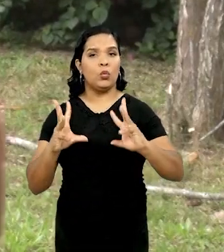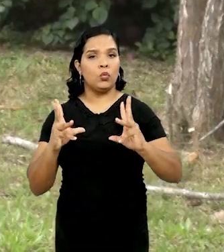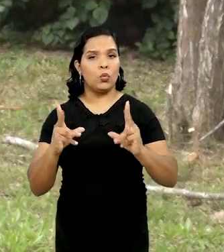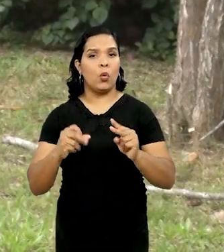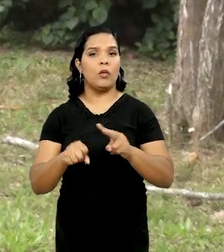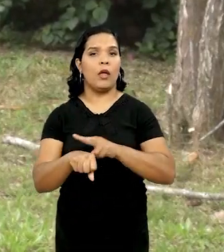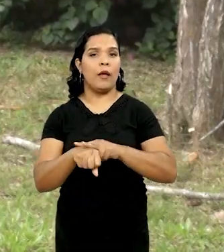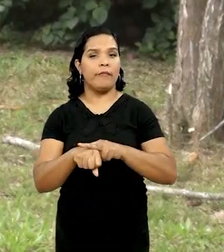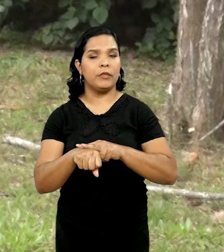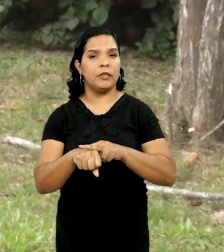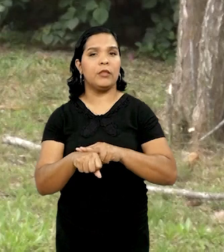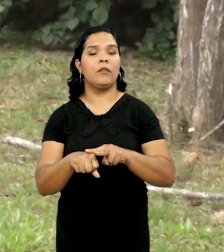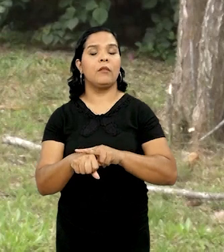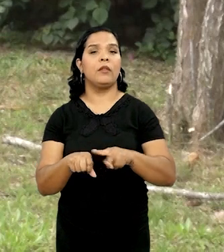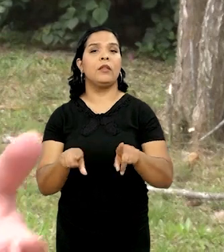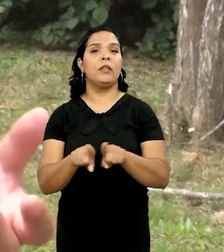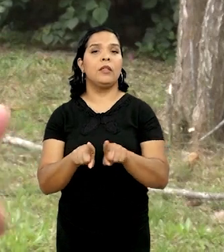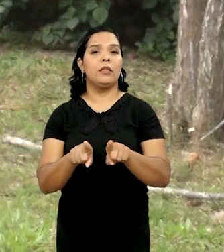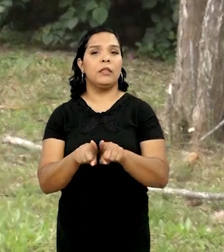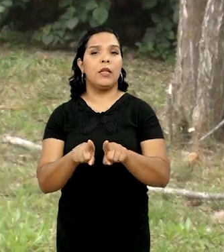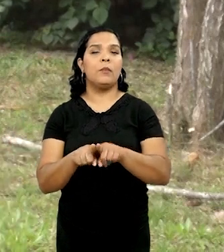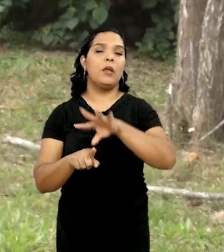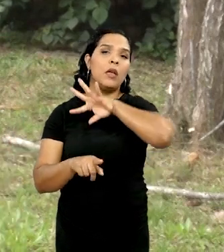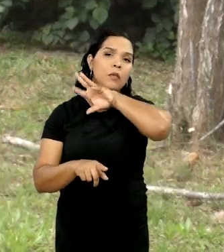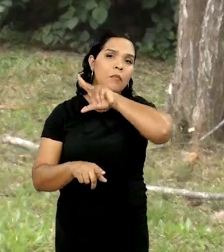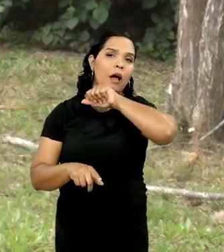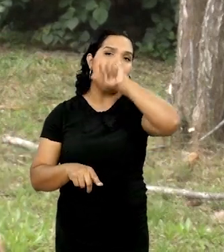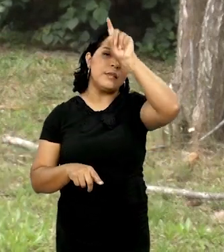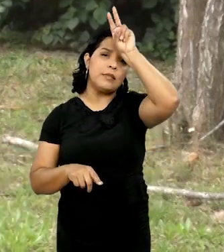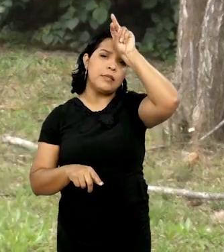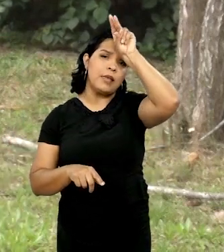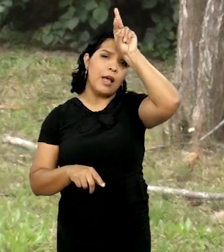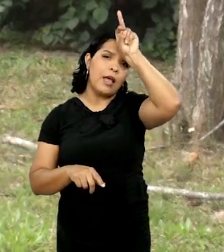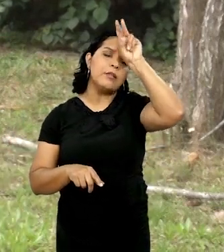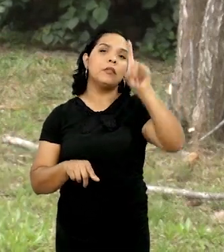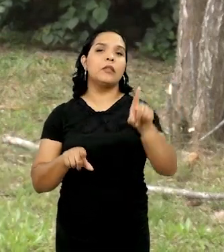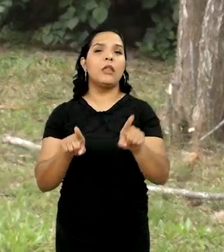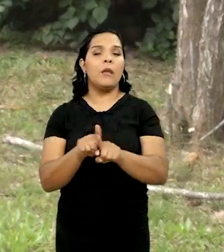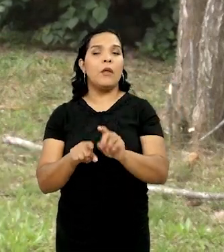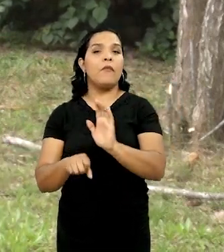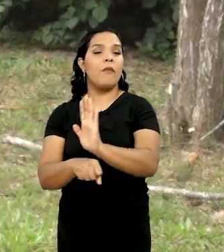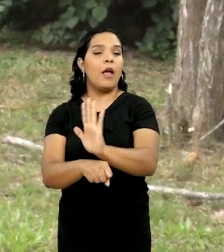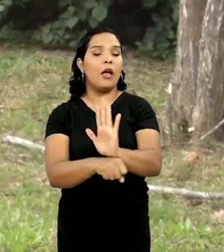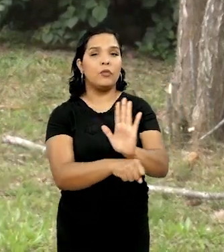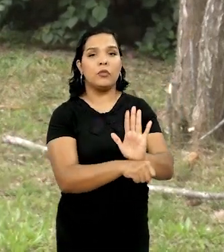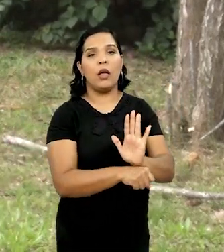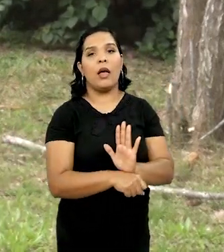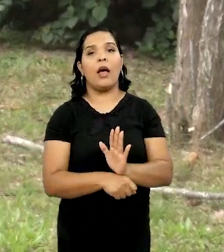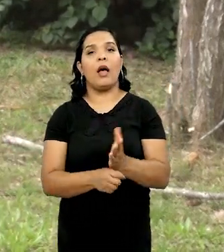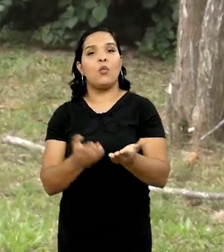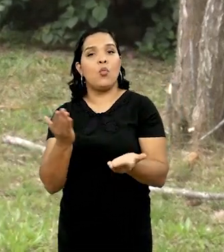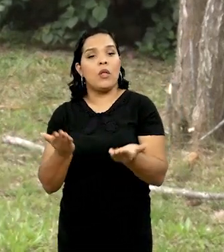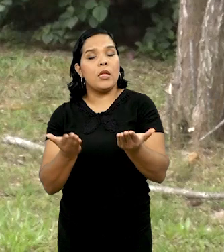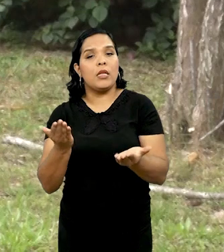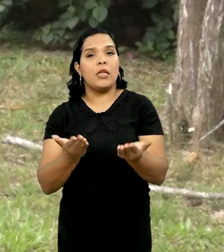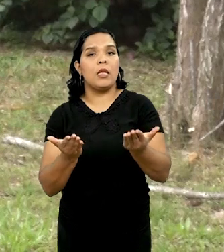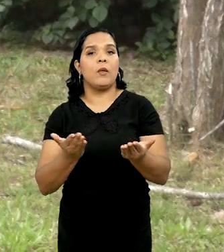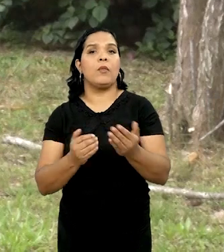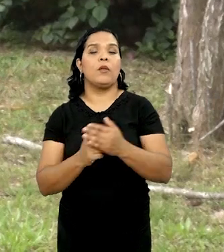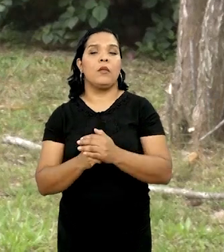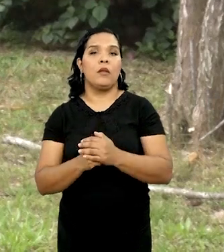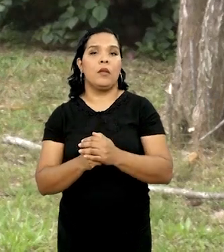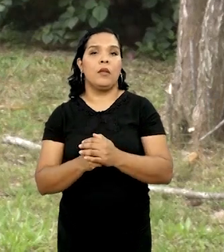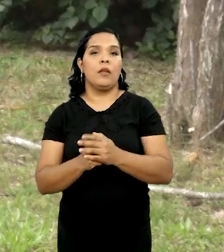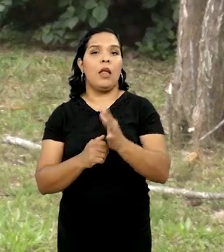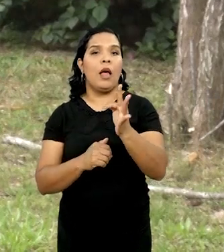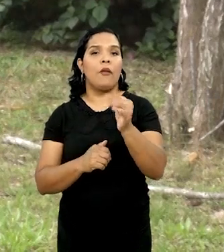Toda a vegetação, ela traz com ela também animais, né? Insetos e outros animais que vão ajudar no equilíbrio ecológico dessa fauna urbana.